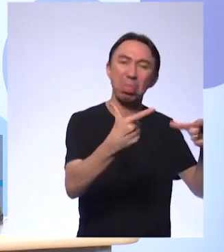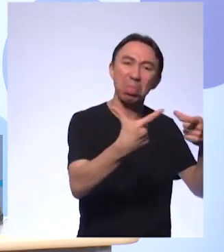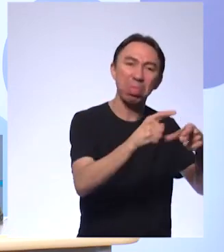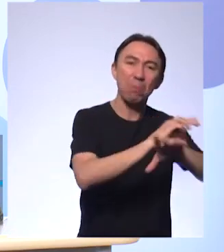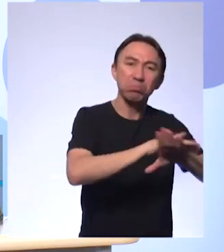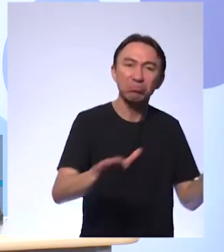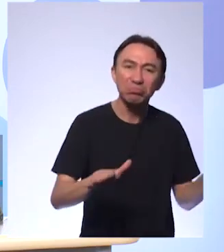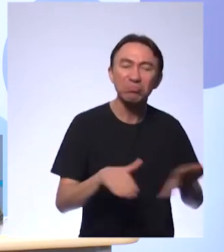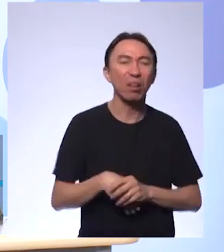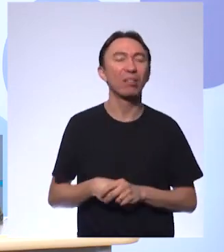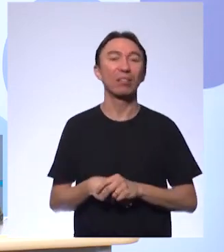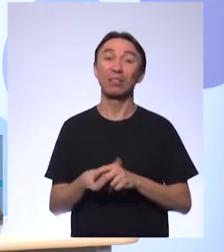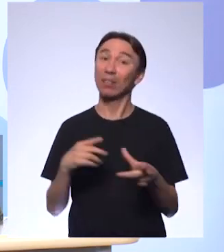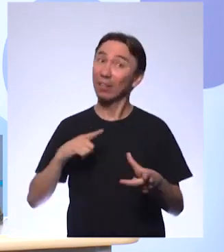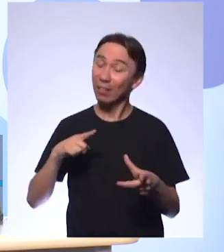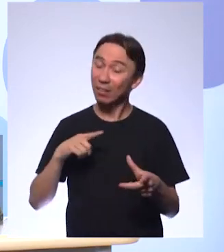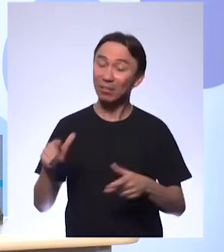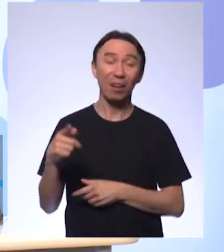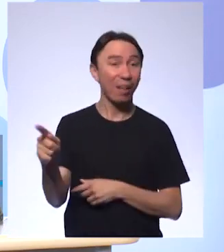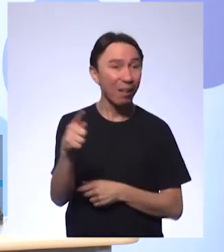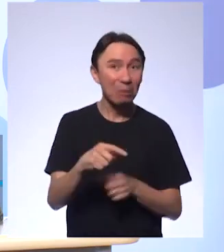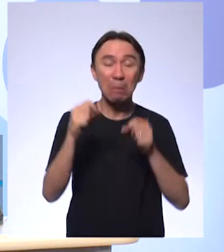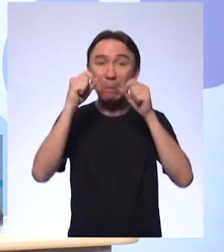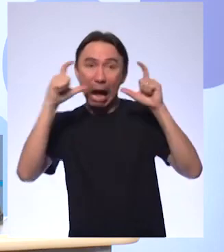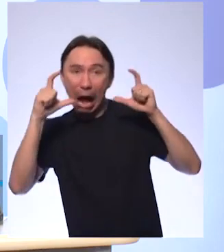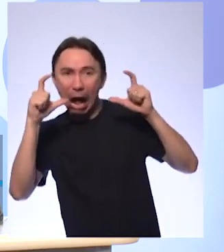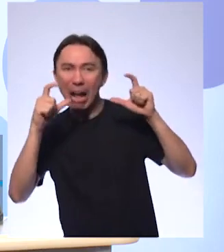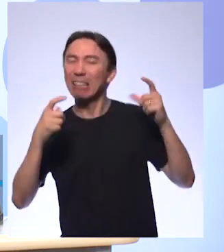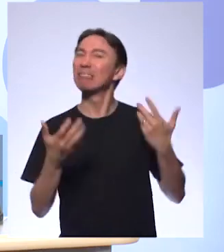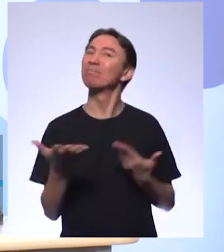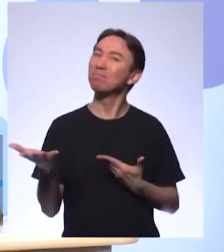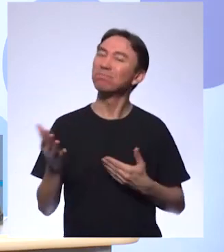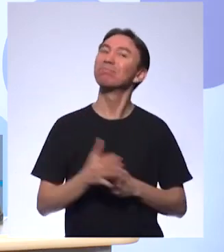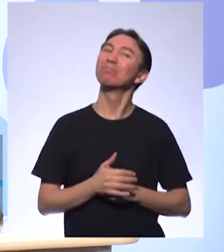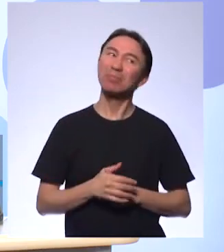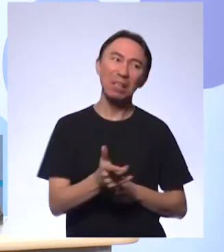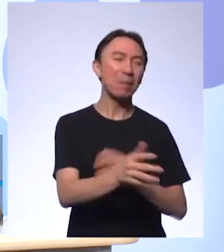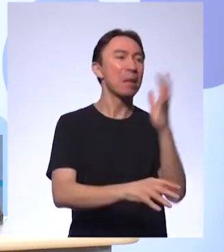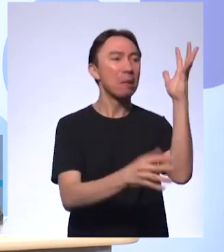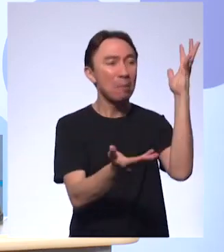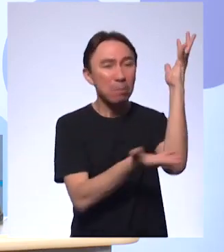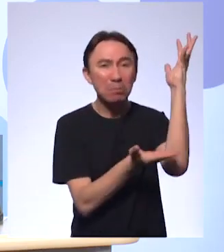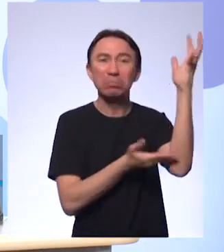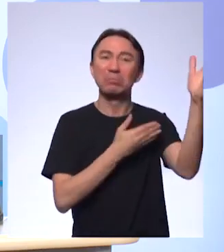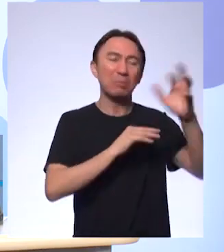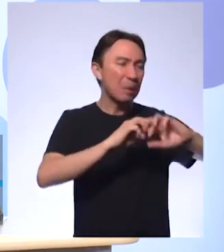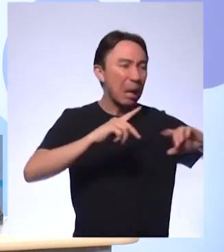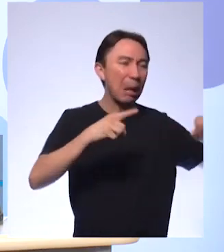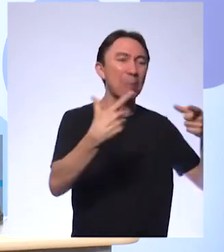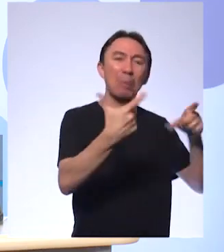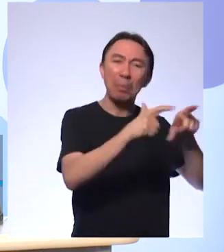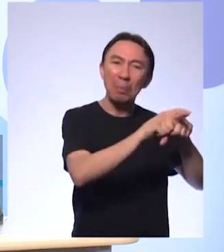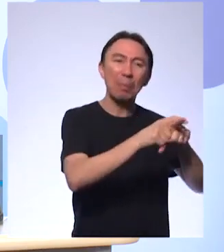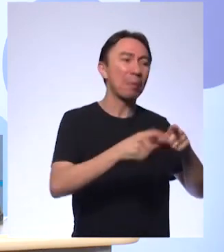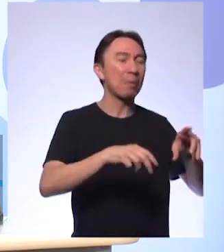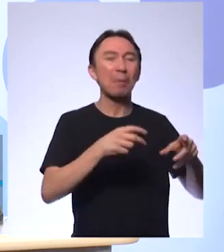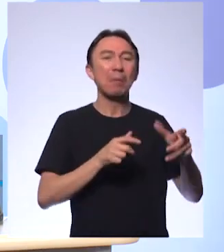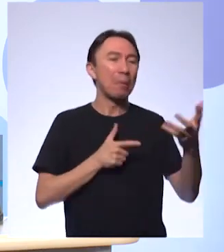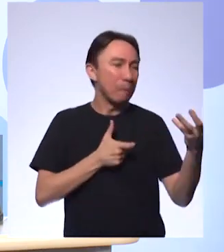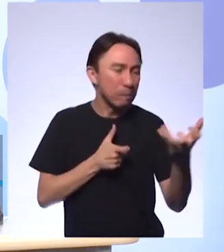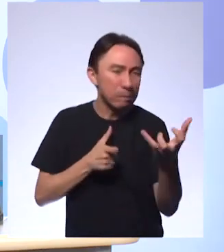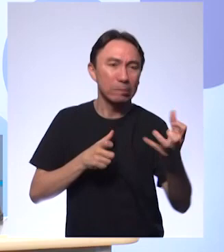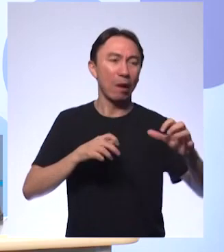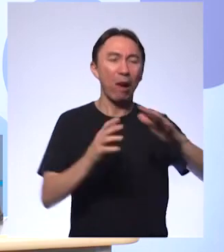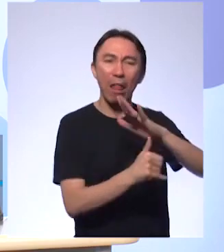reverberando nas questões ambientais e de extinção eu encontrei bastante coisa legal aqui, professor eu vou só colocar aqui